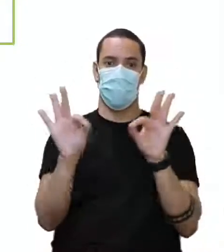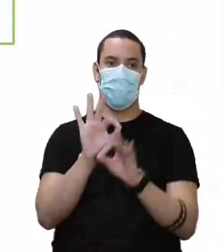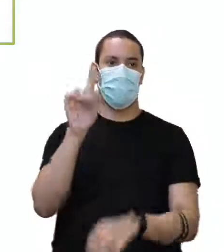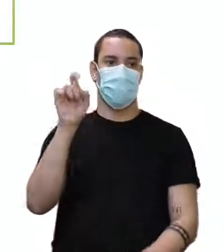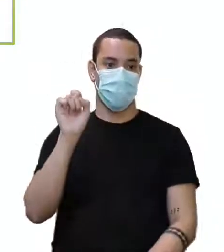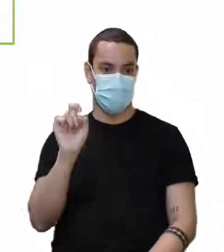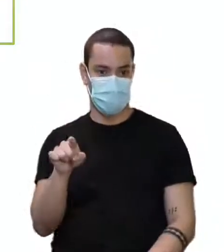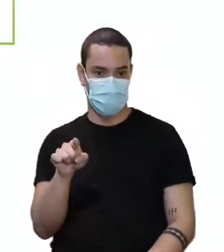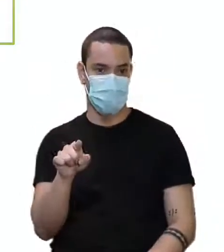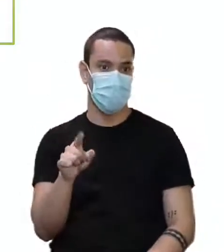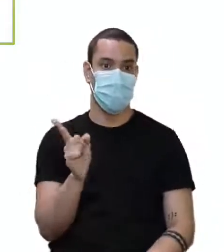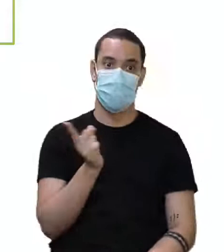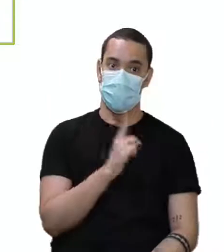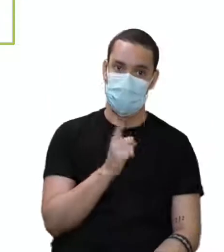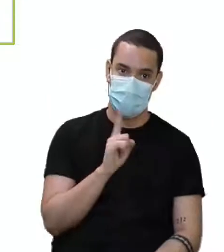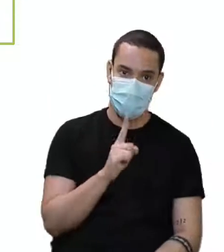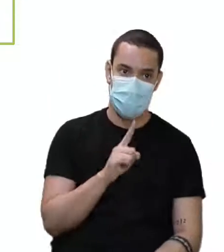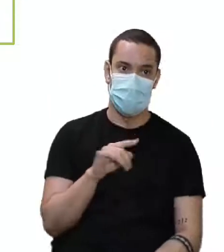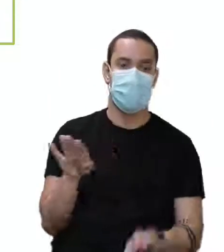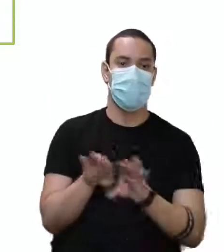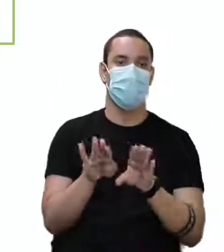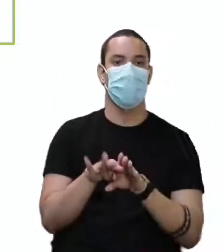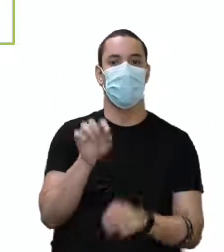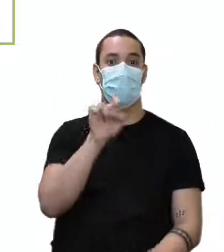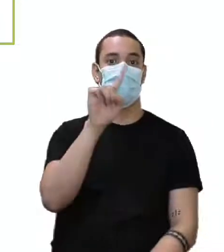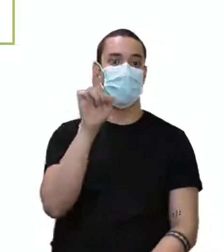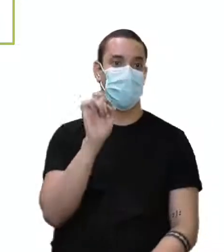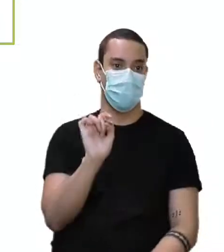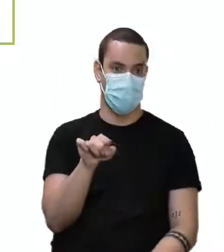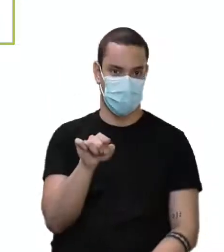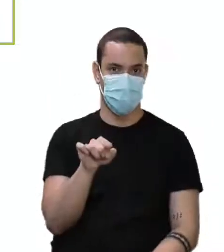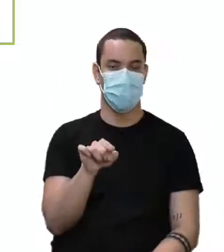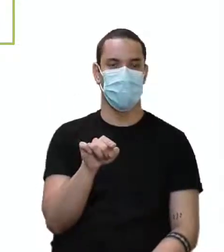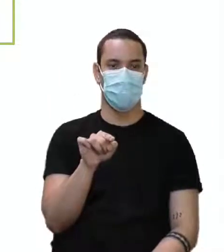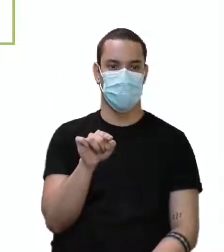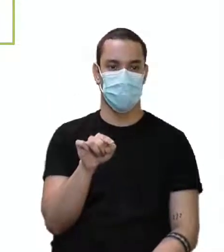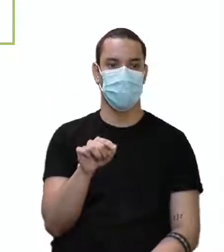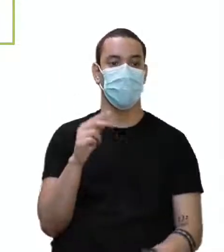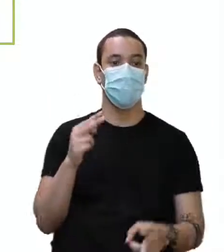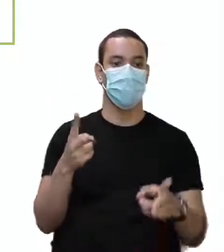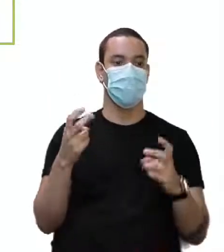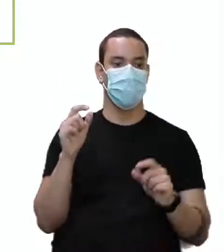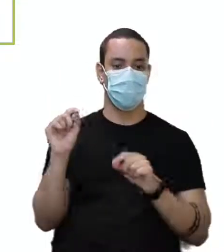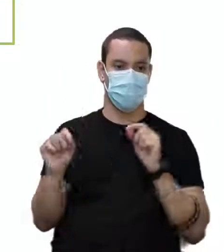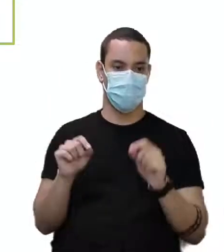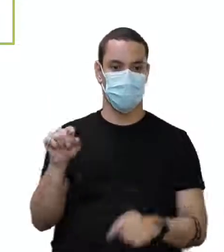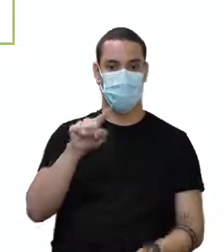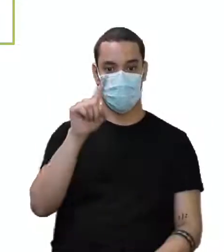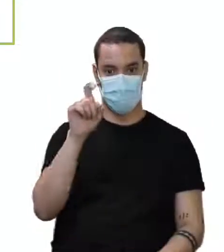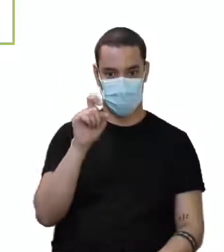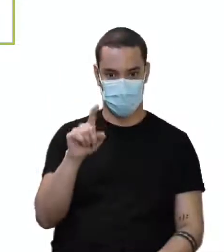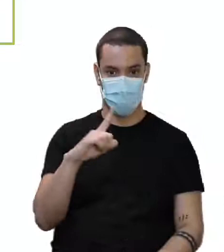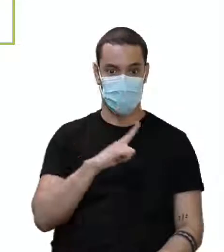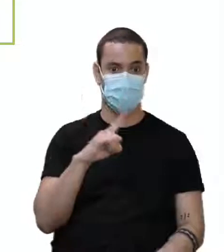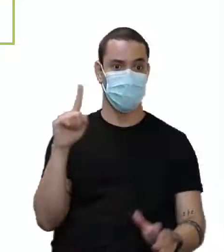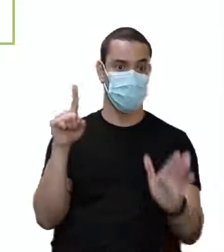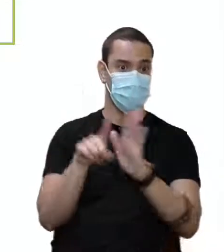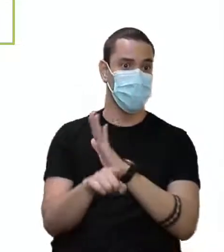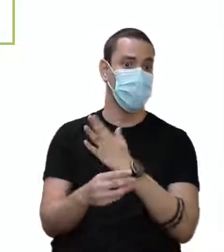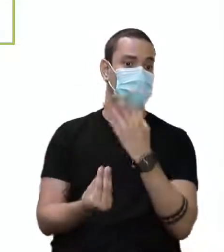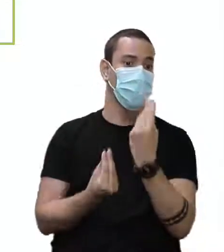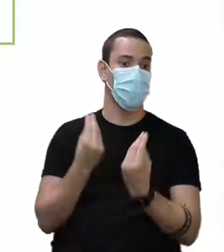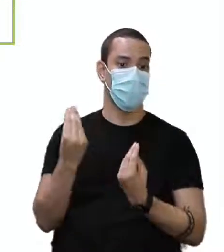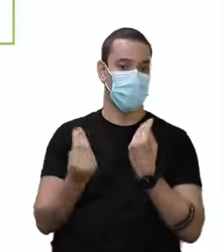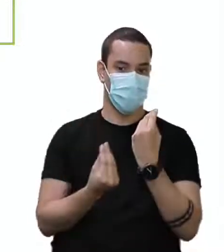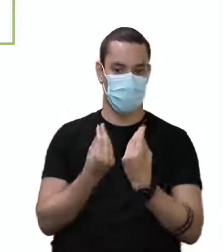e aqui na interrogative form, na interrogação. E perceba que na interrogação eu tenho uma questão que é a seguinte.